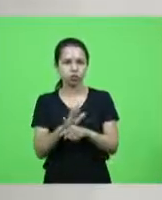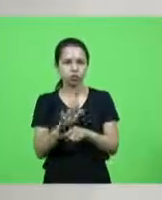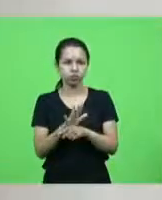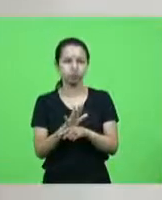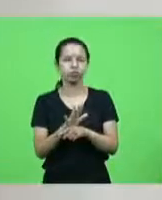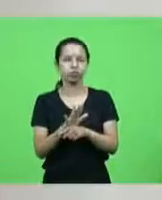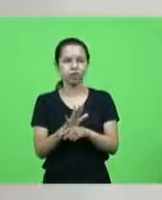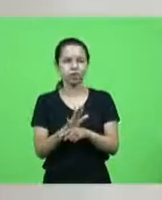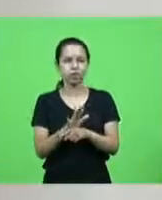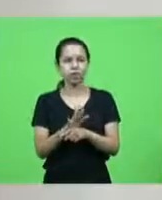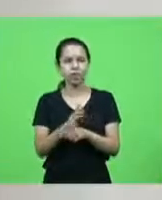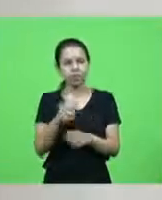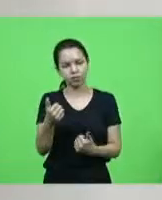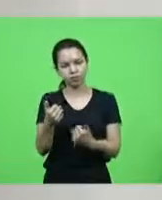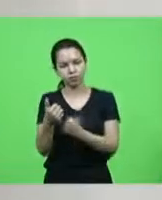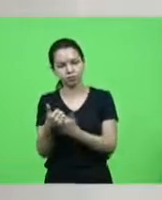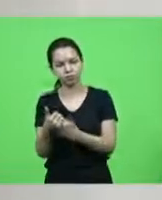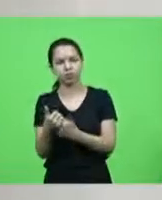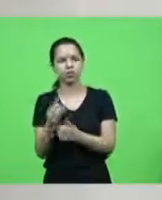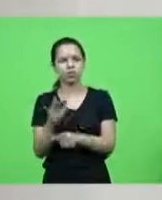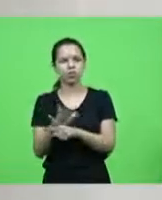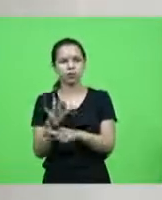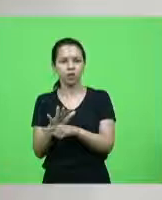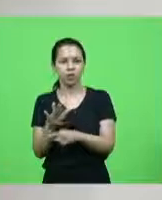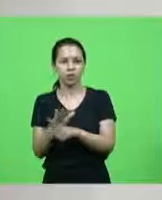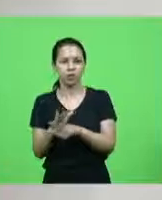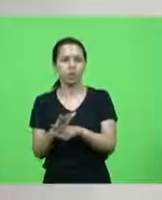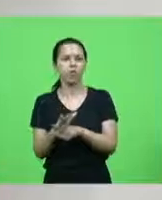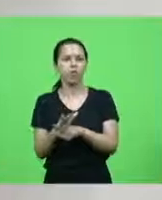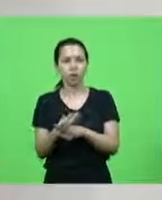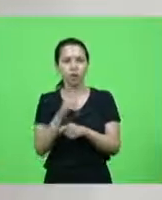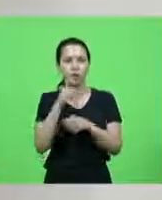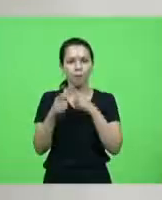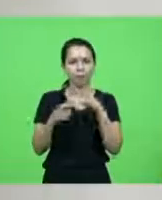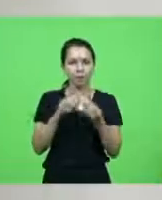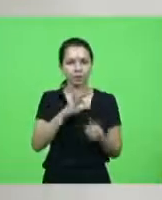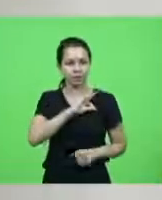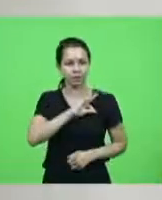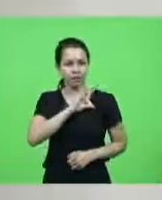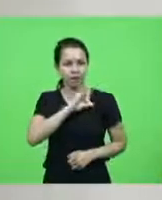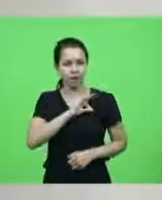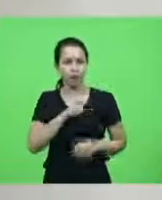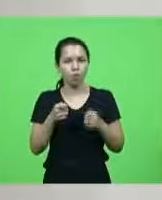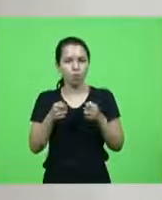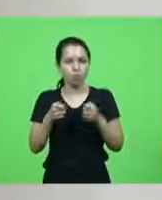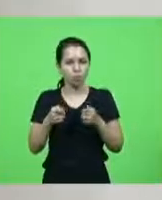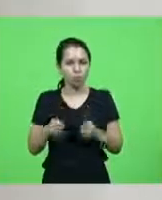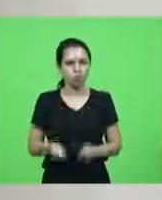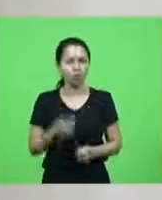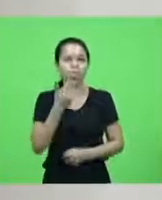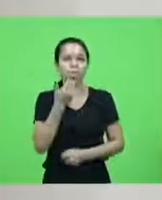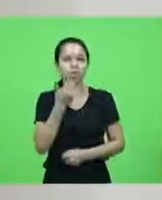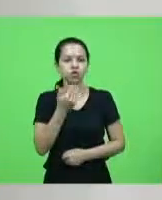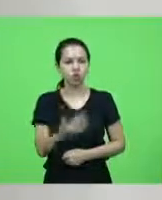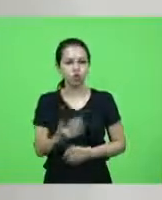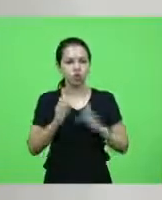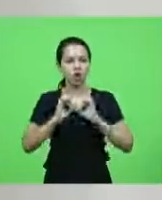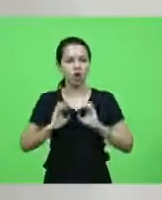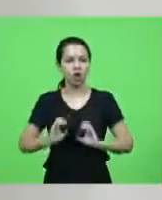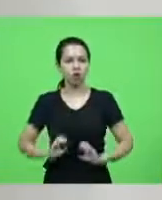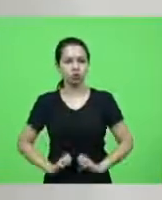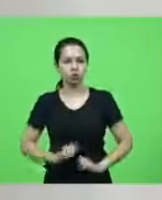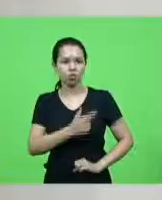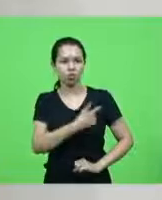vem amparada em argumentos técnicos consistentes um pedido ético de que o governo